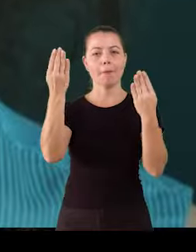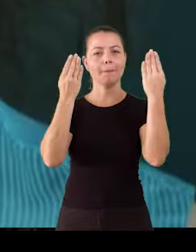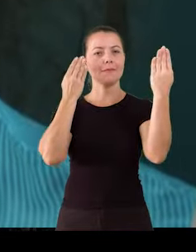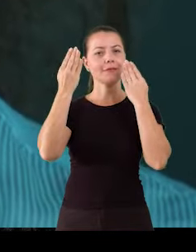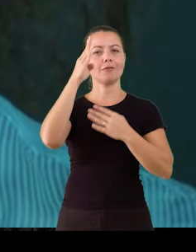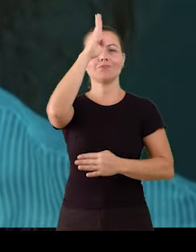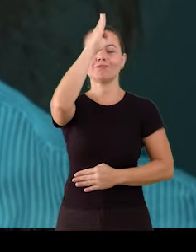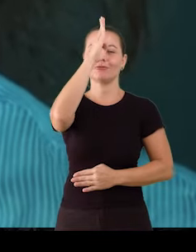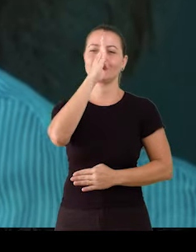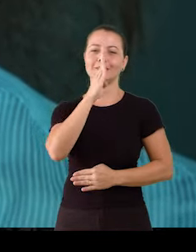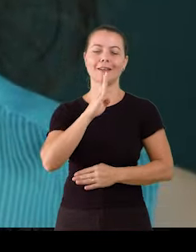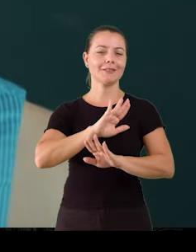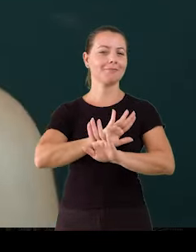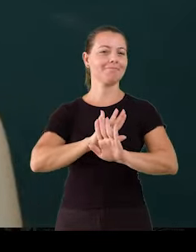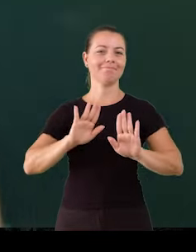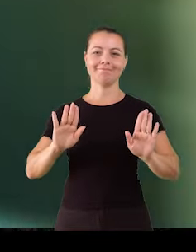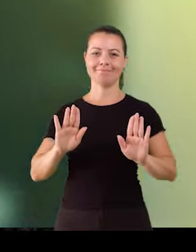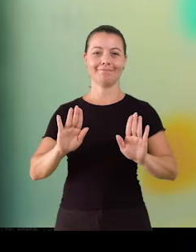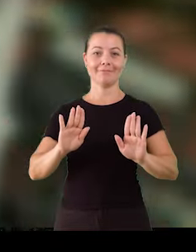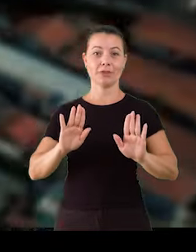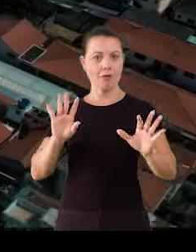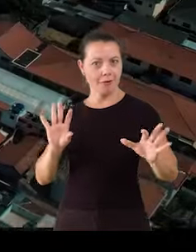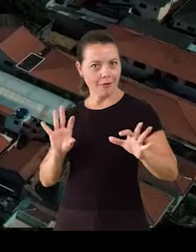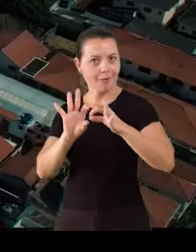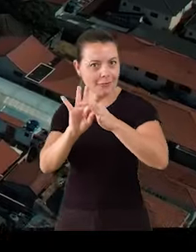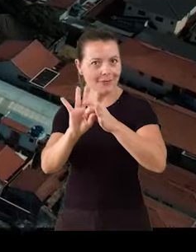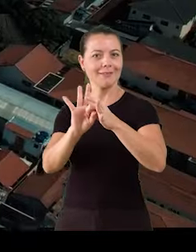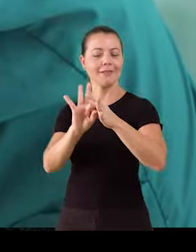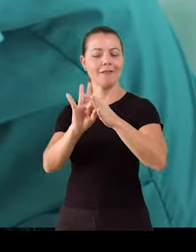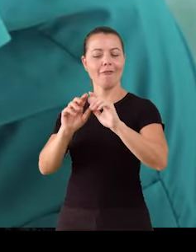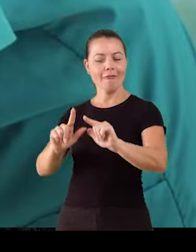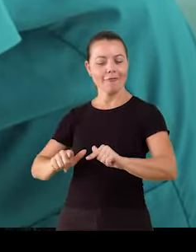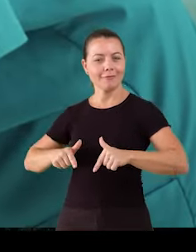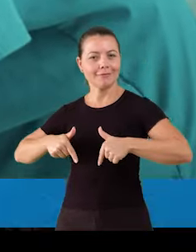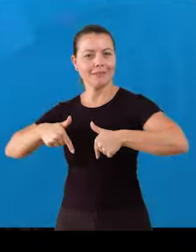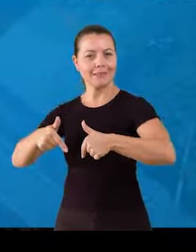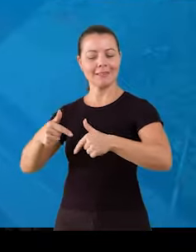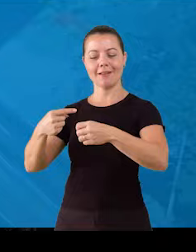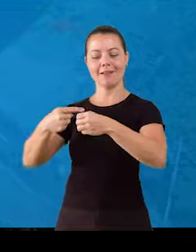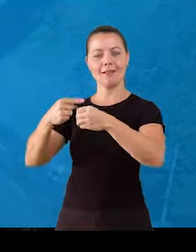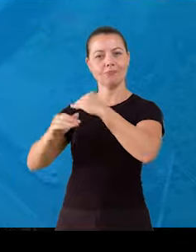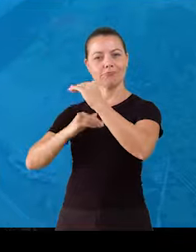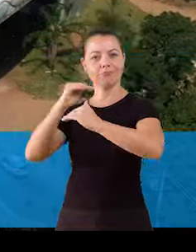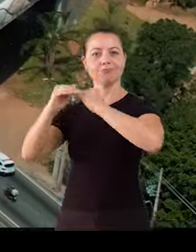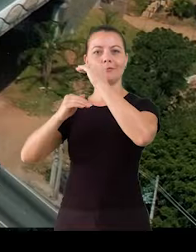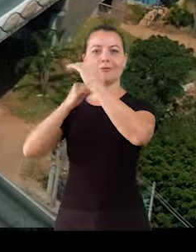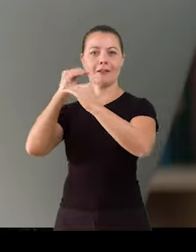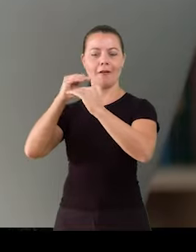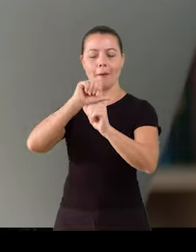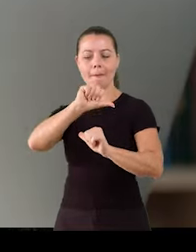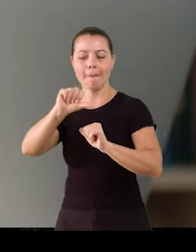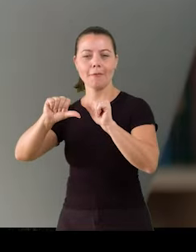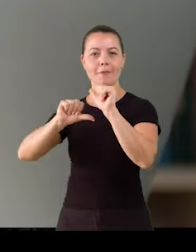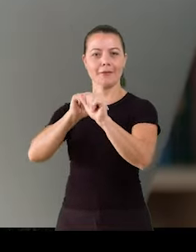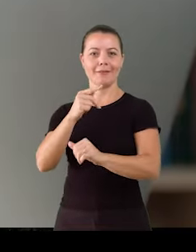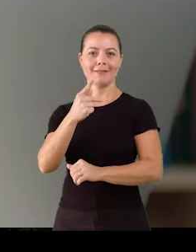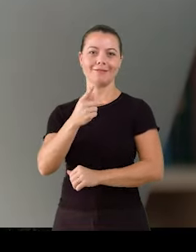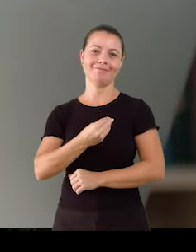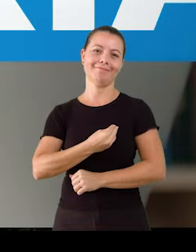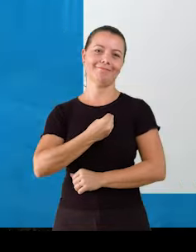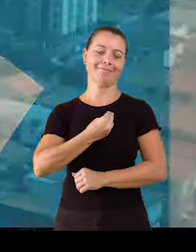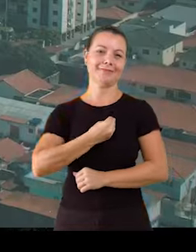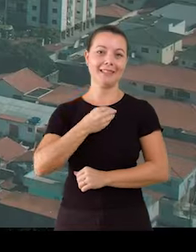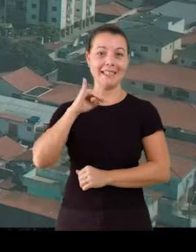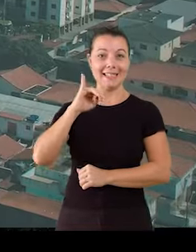e psicologia totalmente gratuitos. Juntos, fortalecemos o desenvolvimento da nossa cidade e transformamos sua